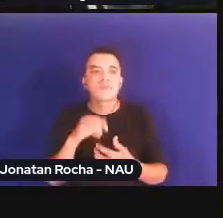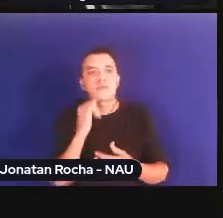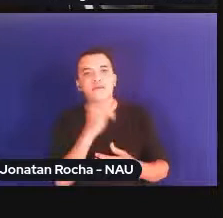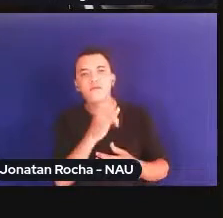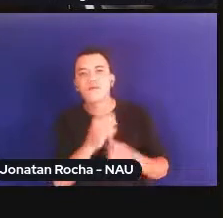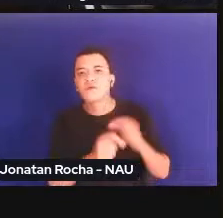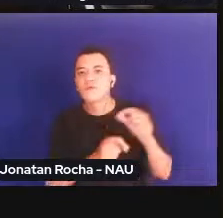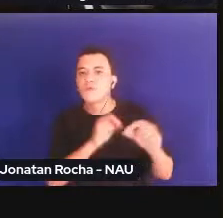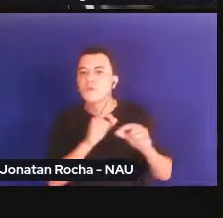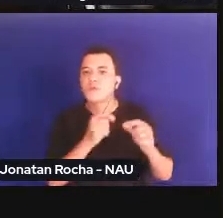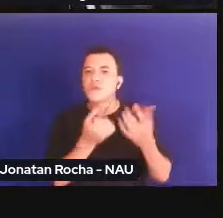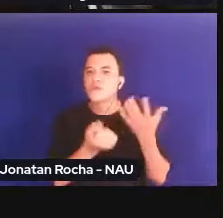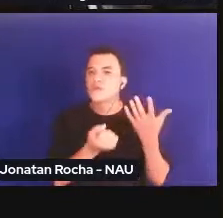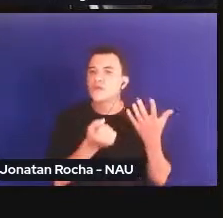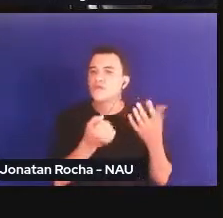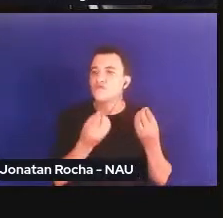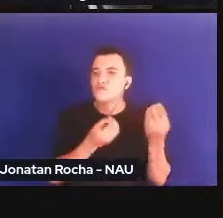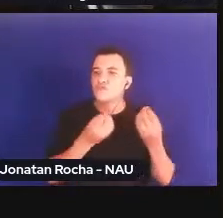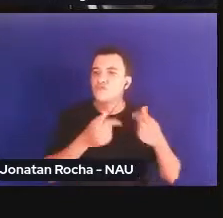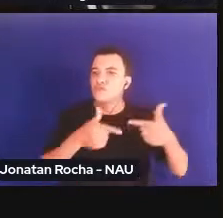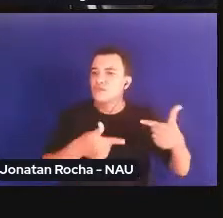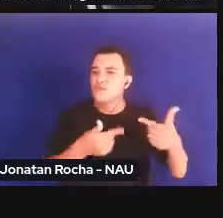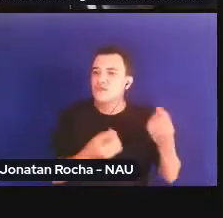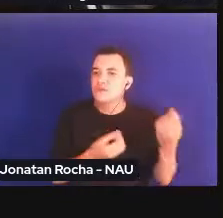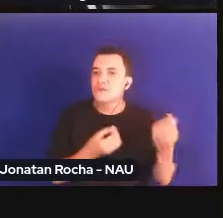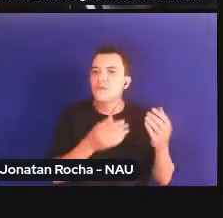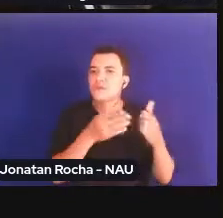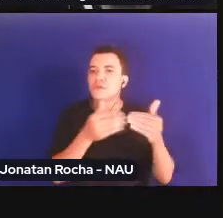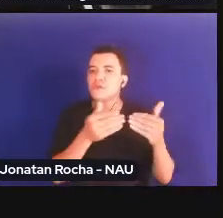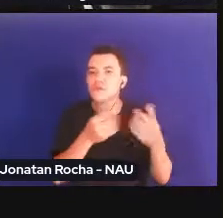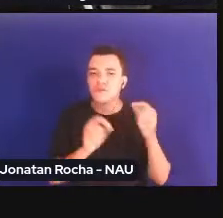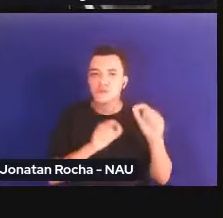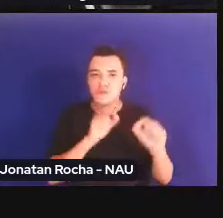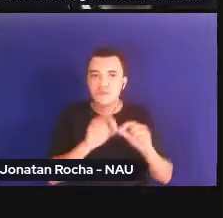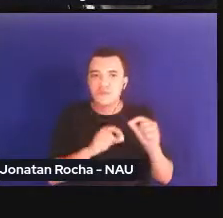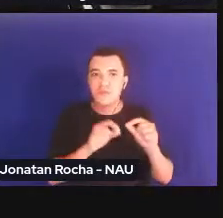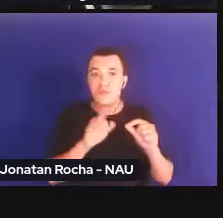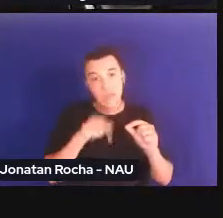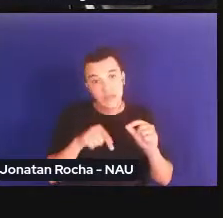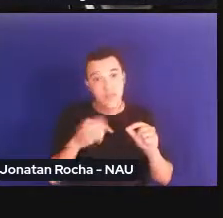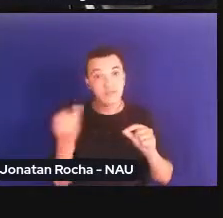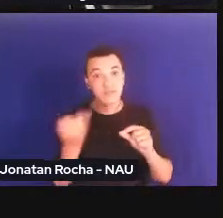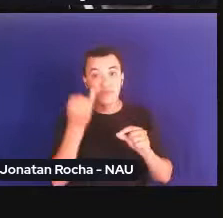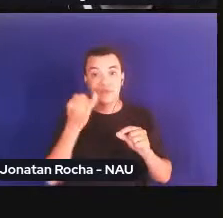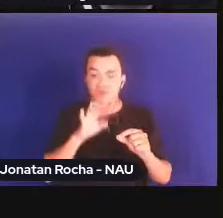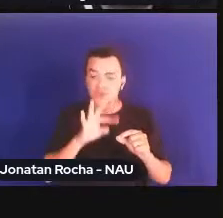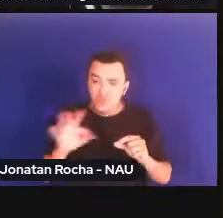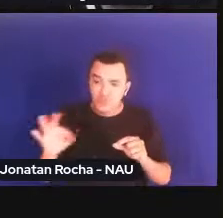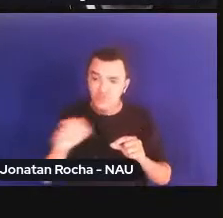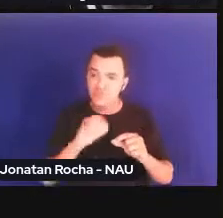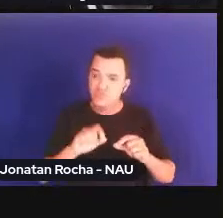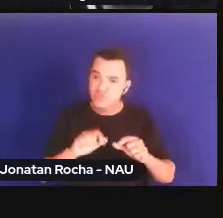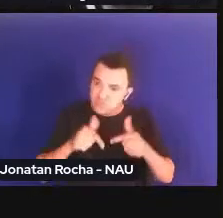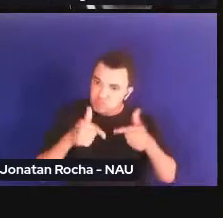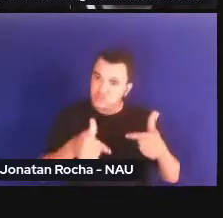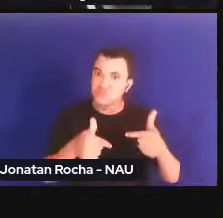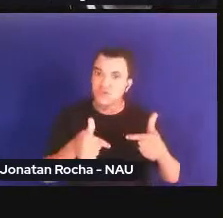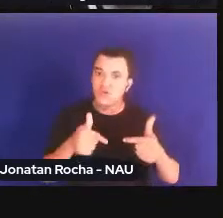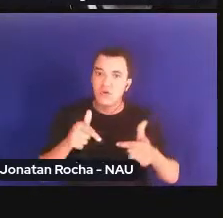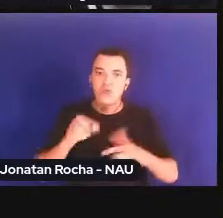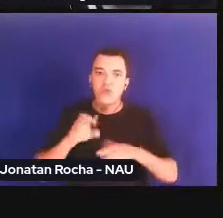lutar como agir a quem reivindicar eis porque é importante que todos se mobilizem do doutor ao estudante